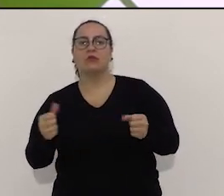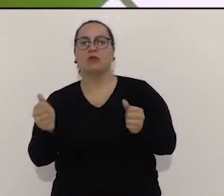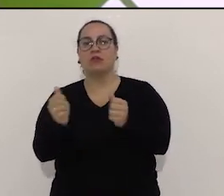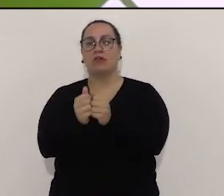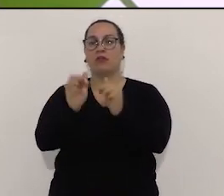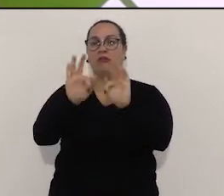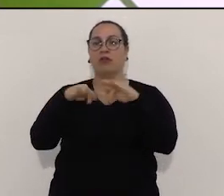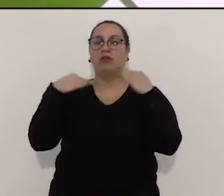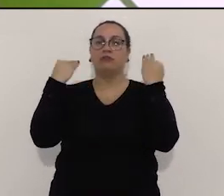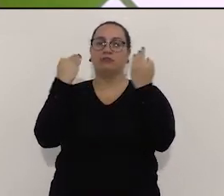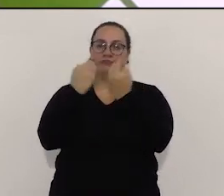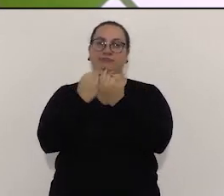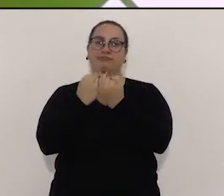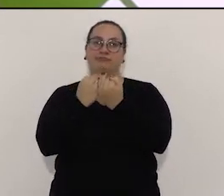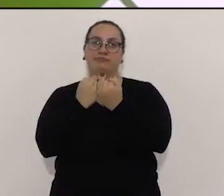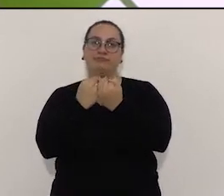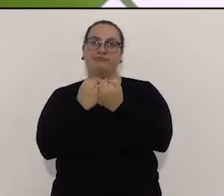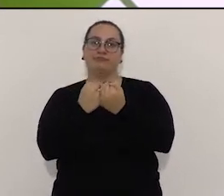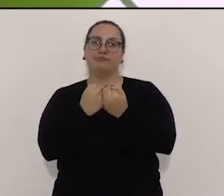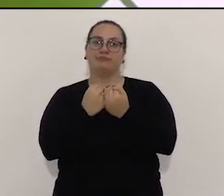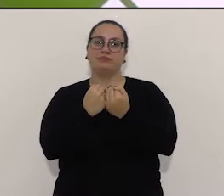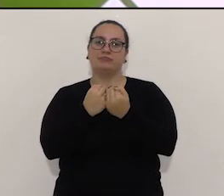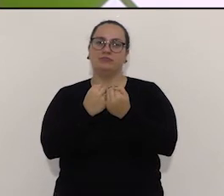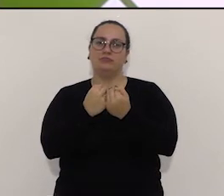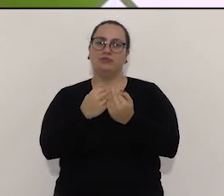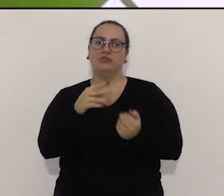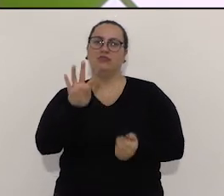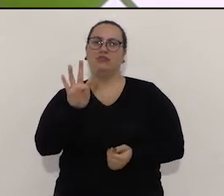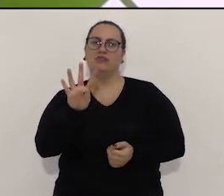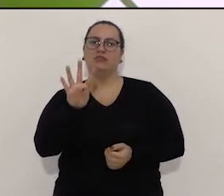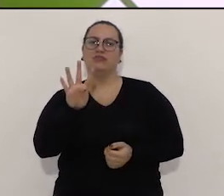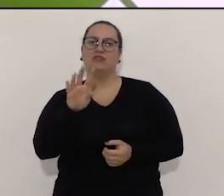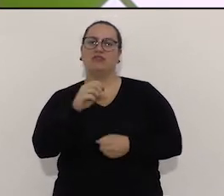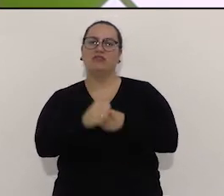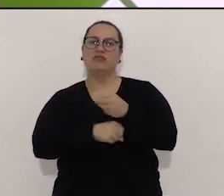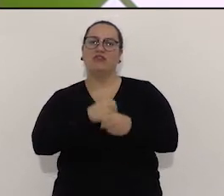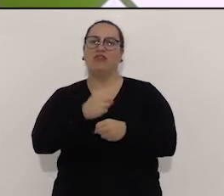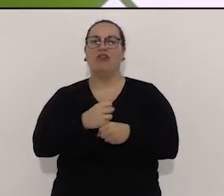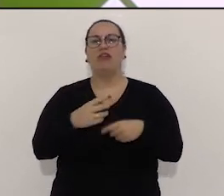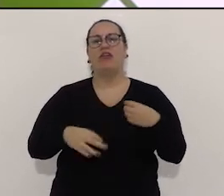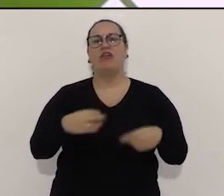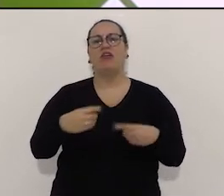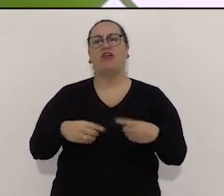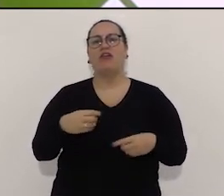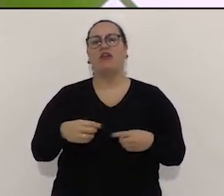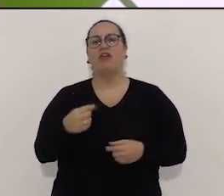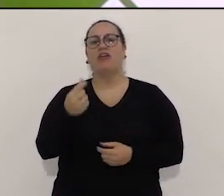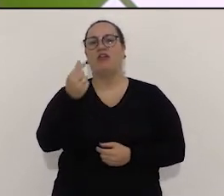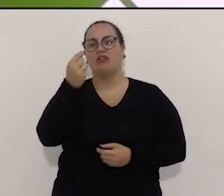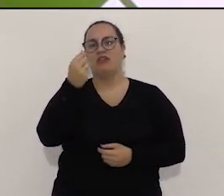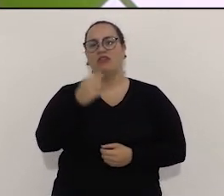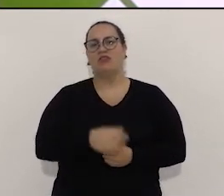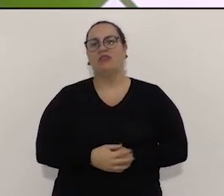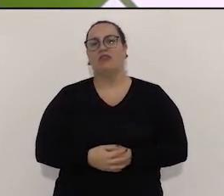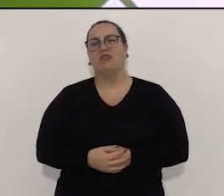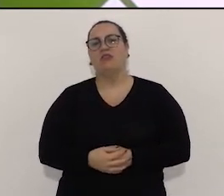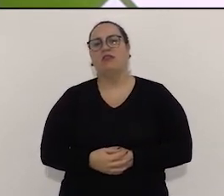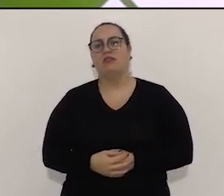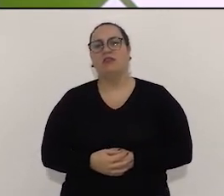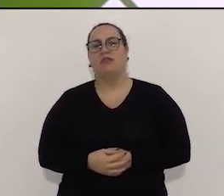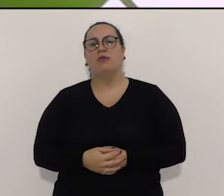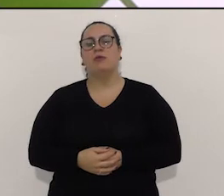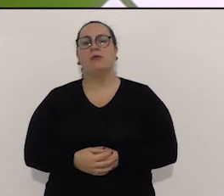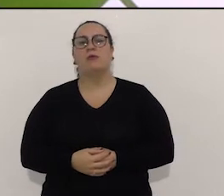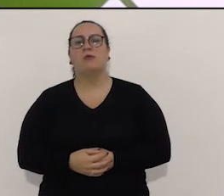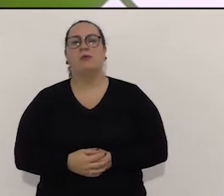dar conta dos recursos da sua casa. E aqui eles estão há quatro anos sem ter nenhum tipo de reajuste. Tudo bem que a emenda 95, que